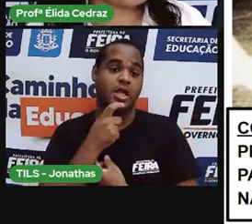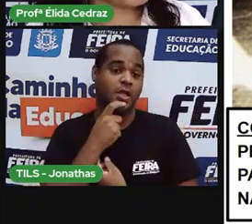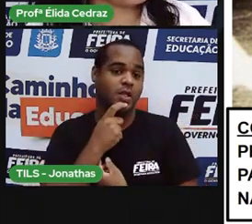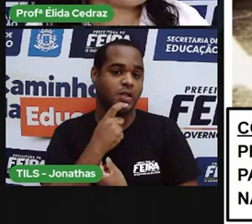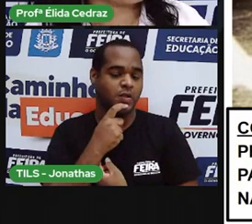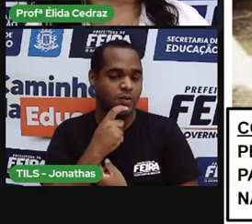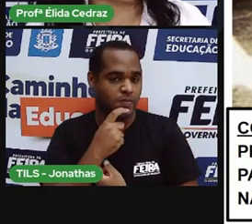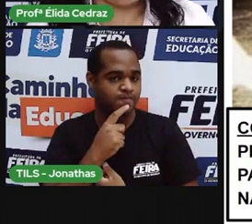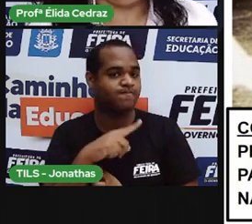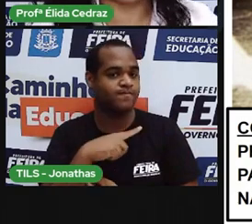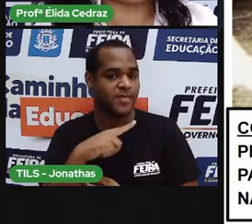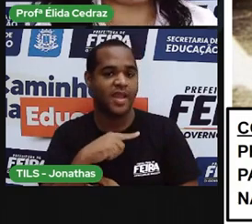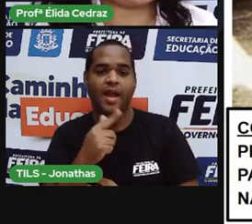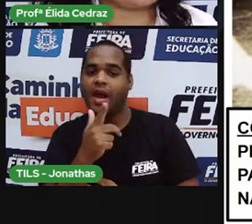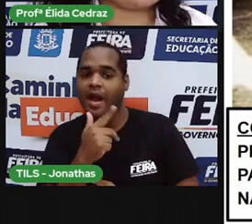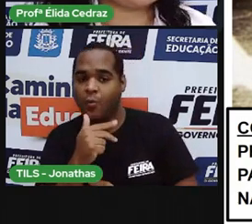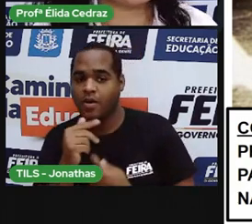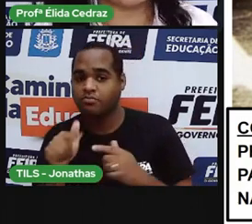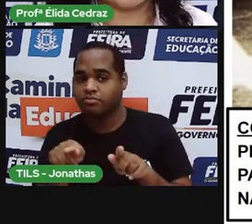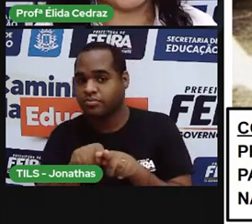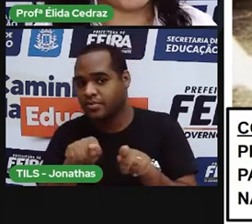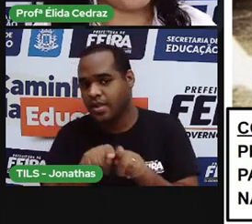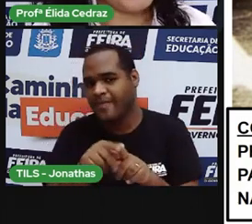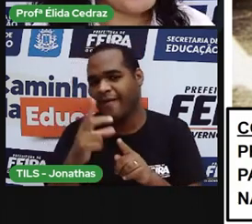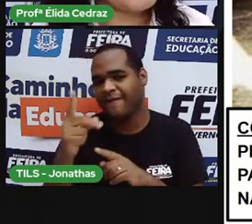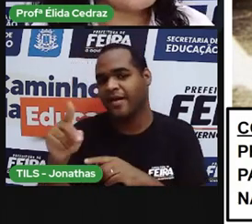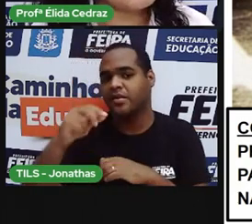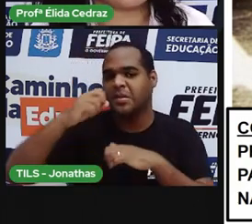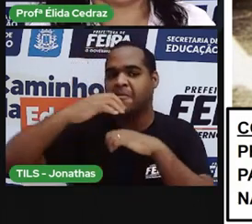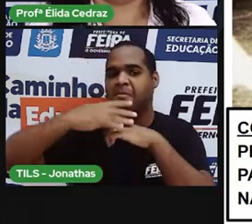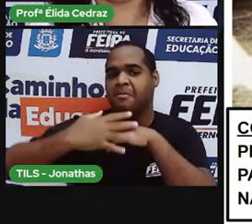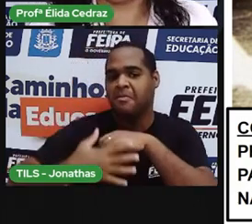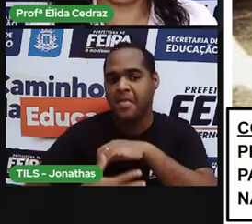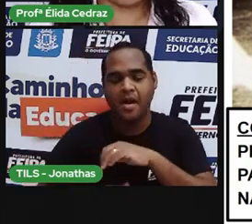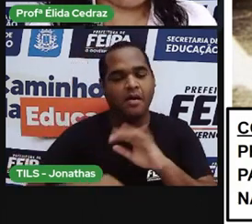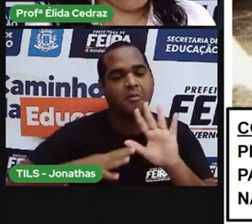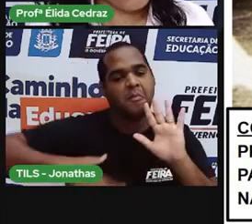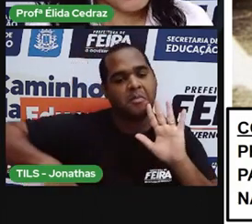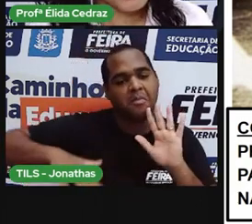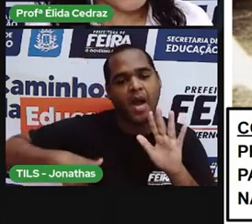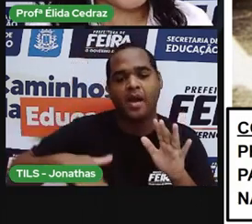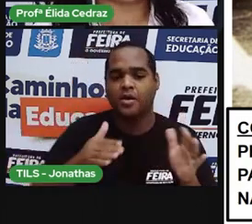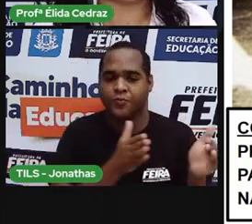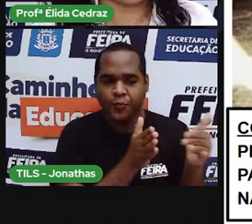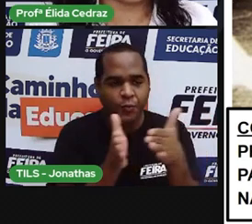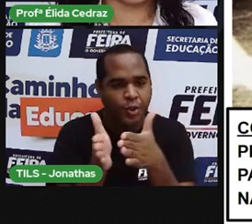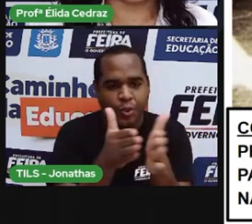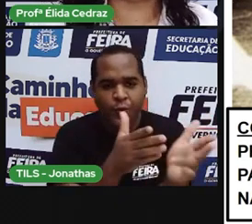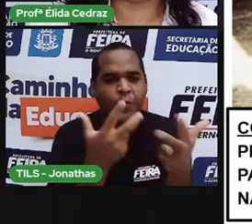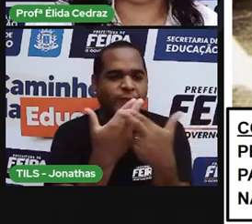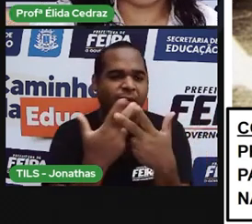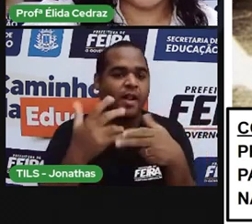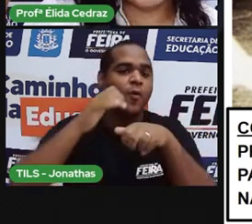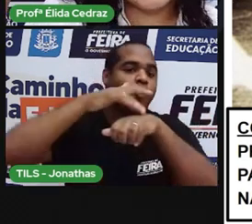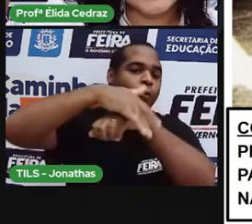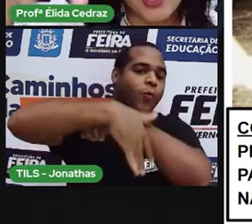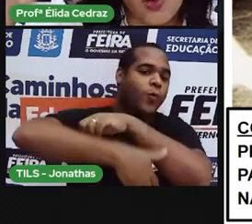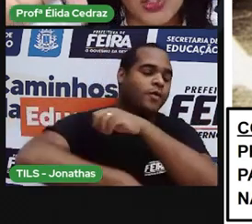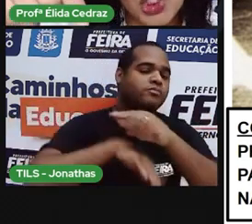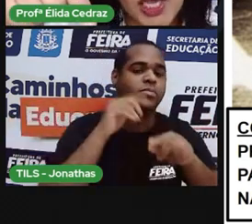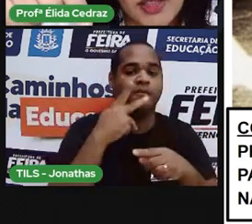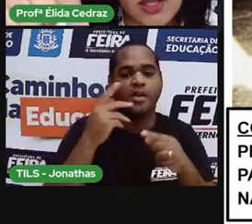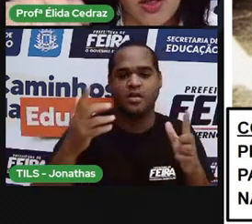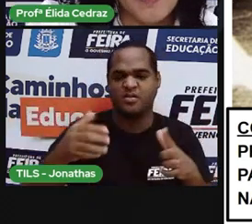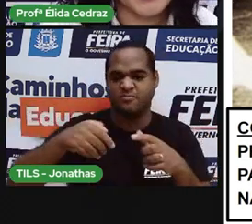ficam congelados, onde os rios, as cachoeiras ficam congeladas, para eles virem com esse